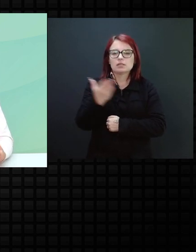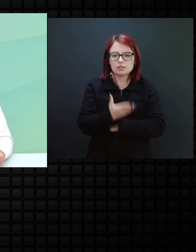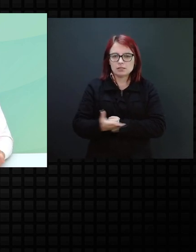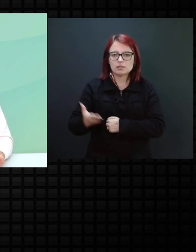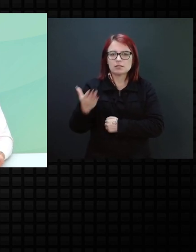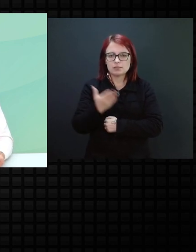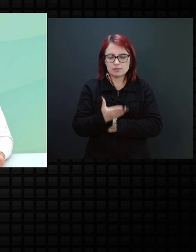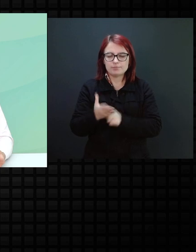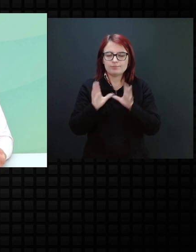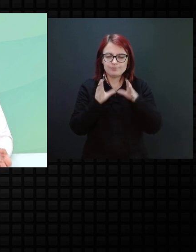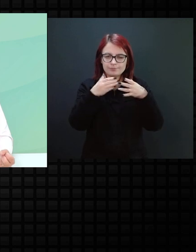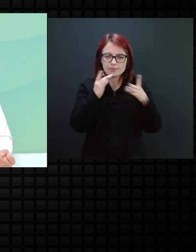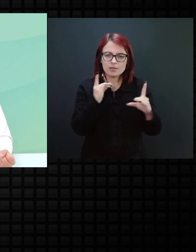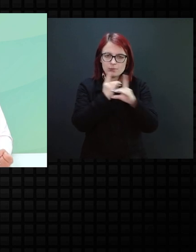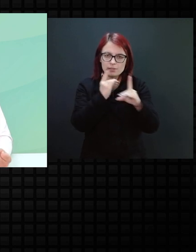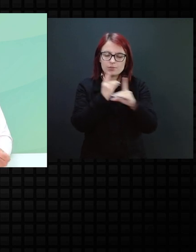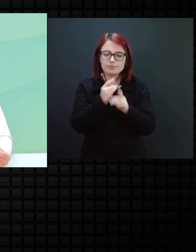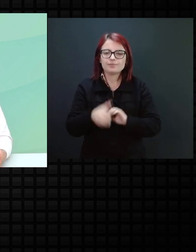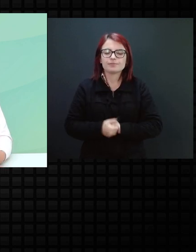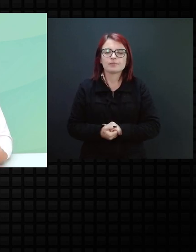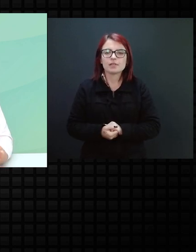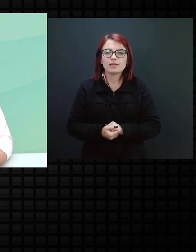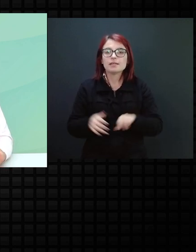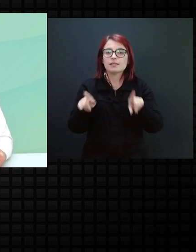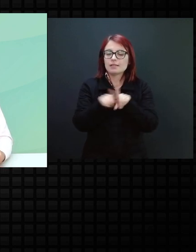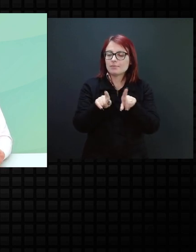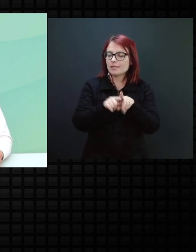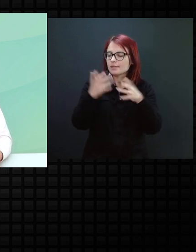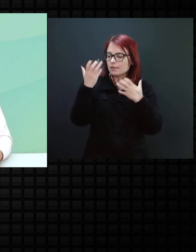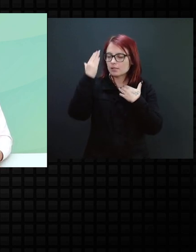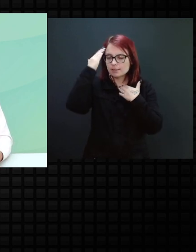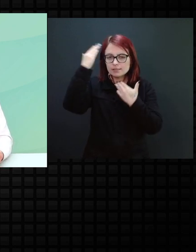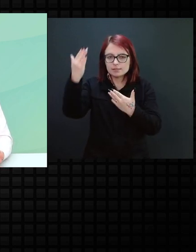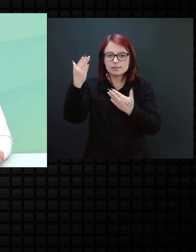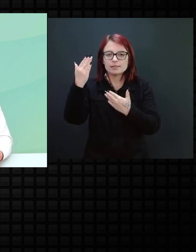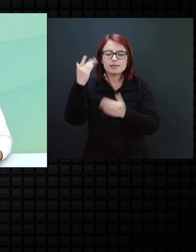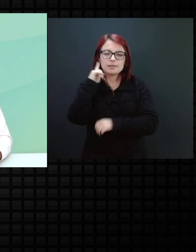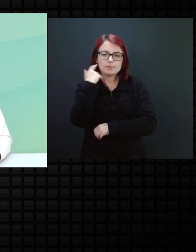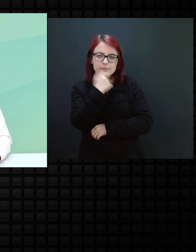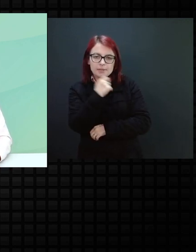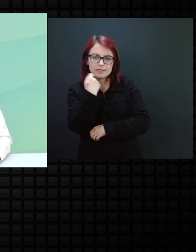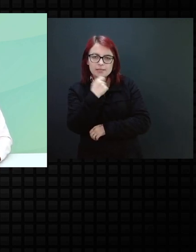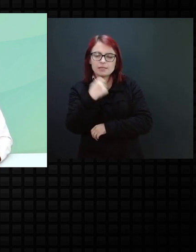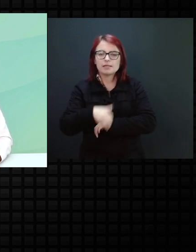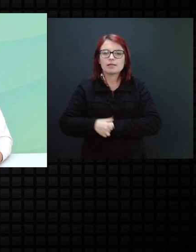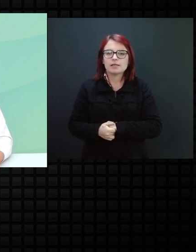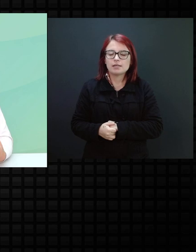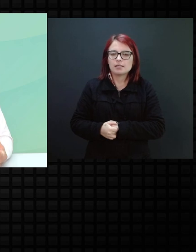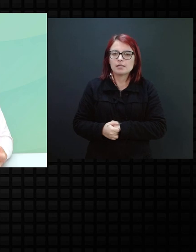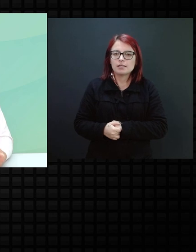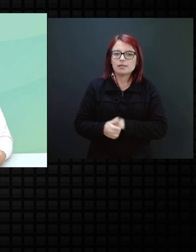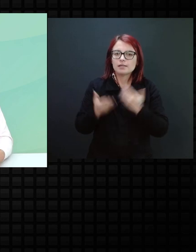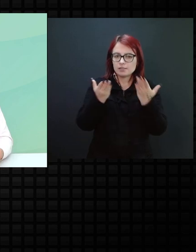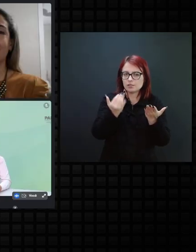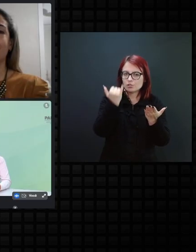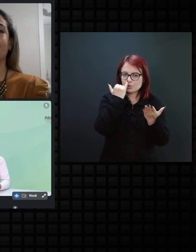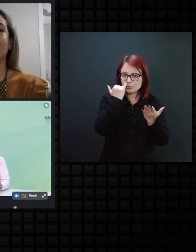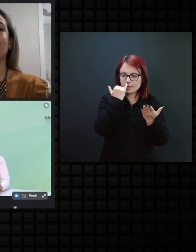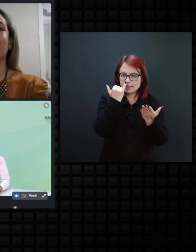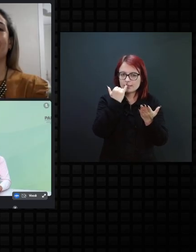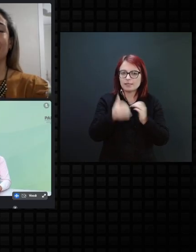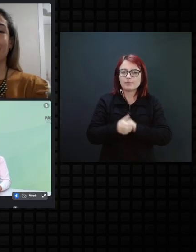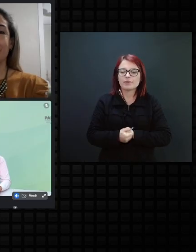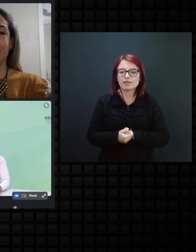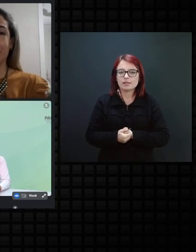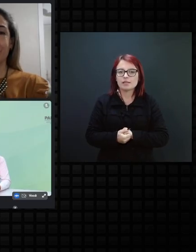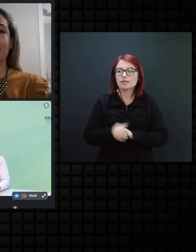esses ebinários. E também as nossas colegas, a Bia, e também a Joana, e as outras